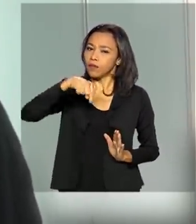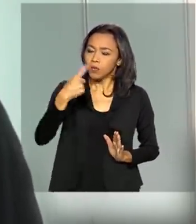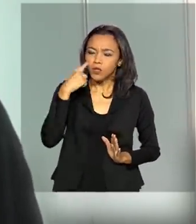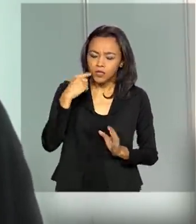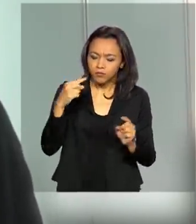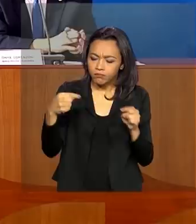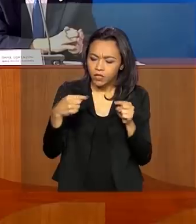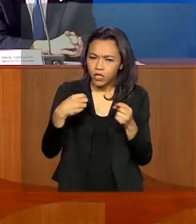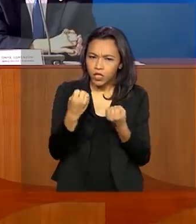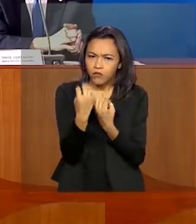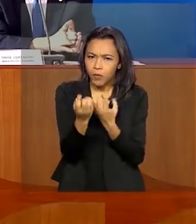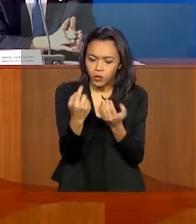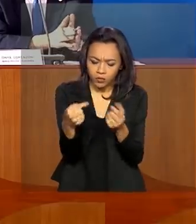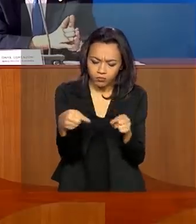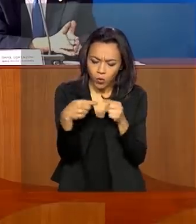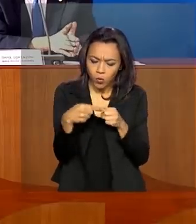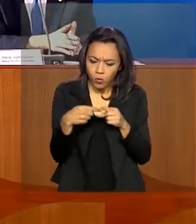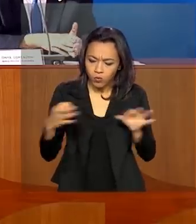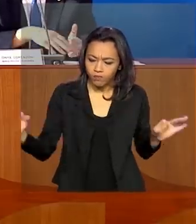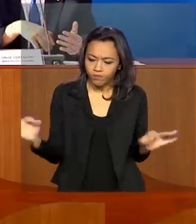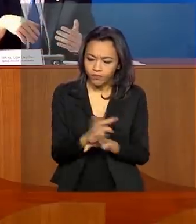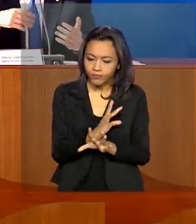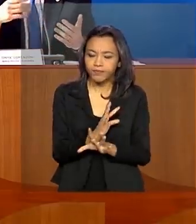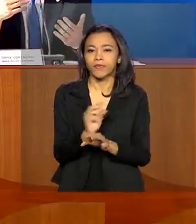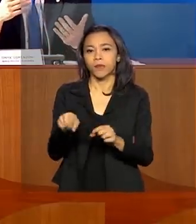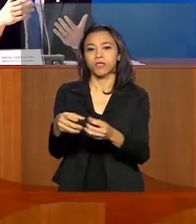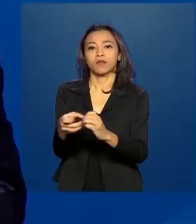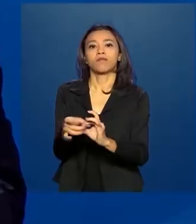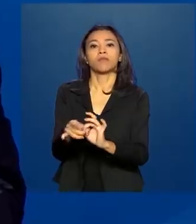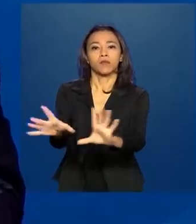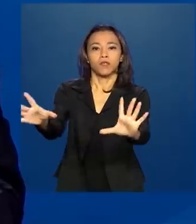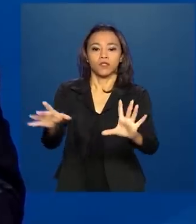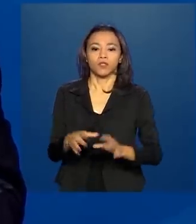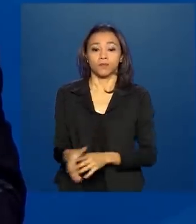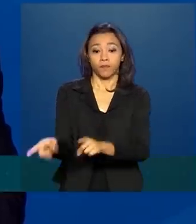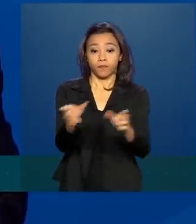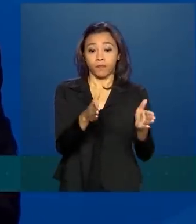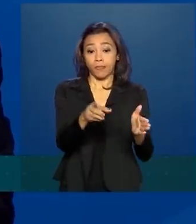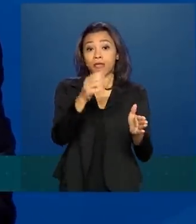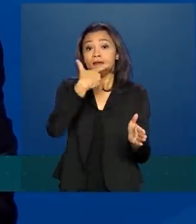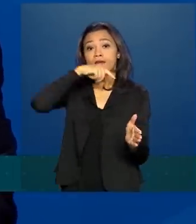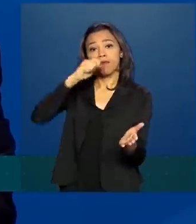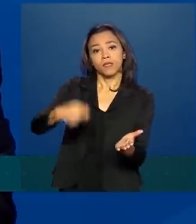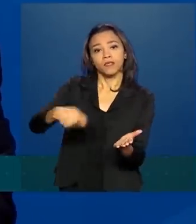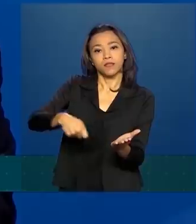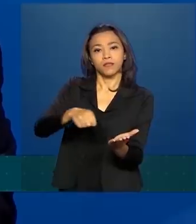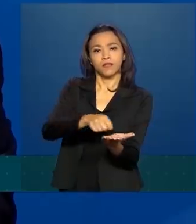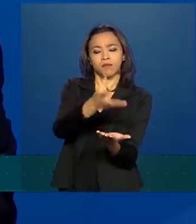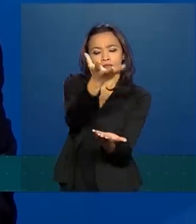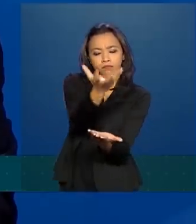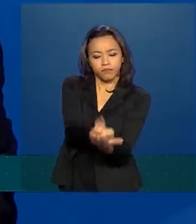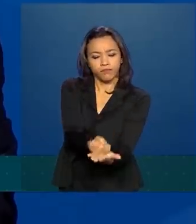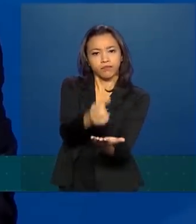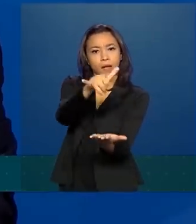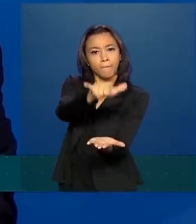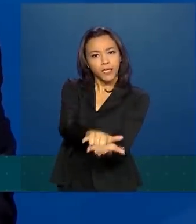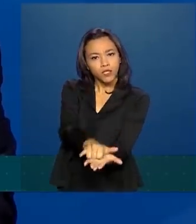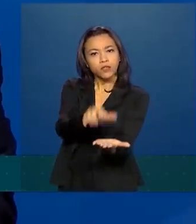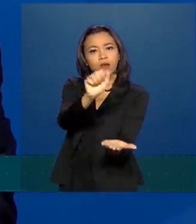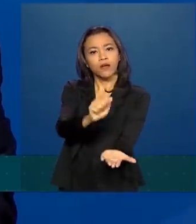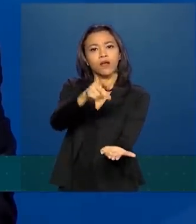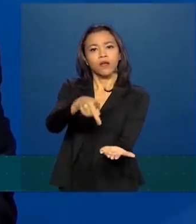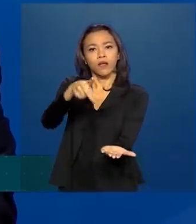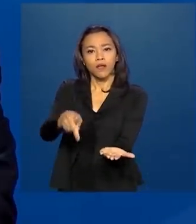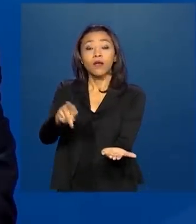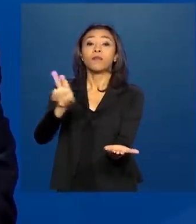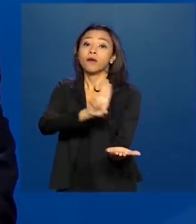informações. Quem é que precisa baixar o aplicativo para fazer o seu cadastramento?